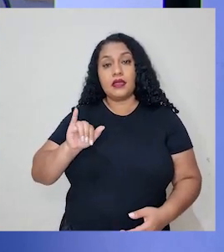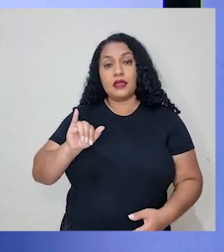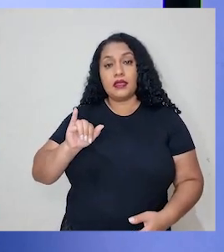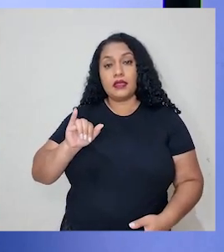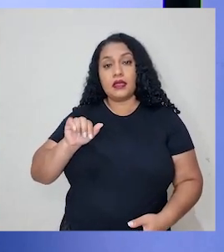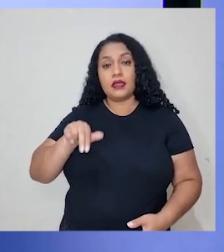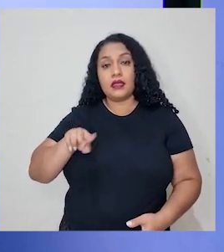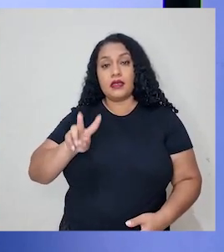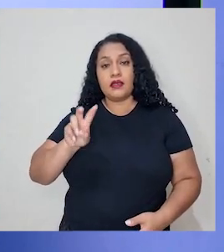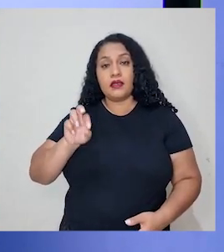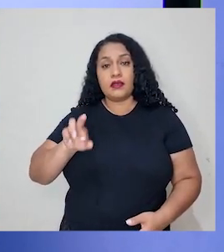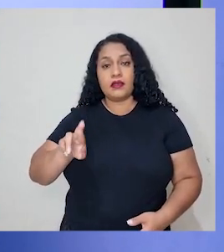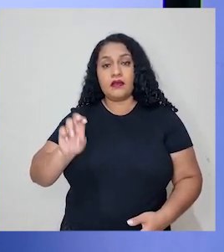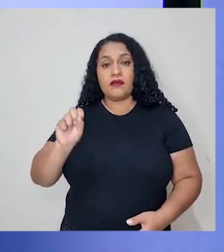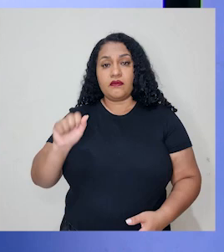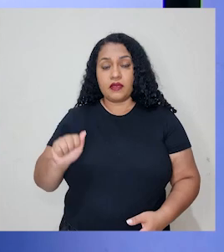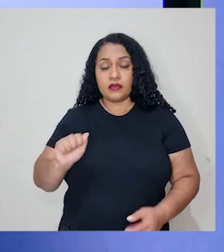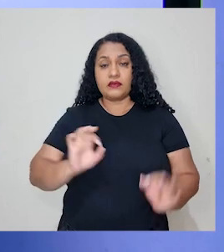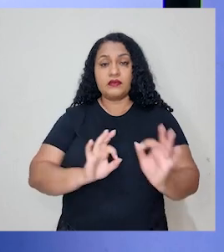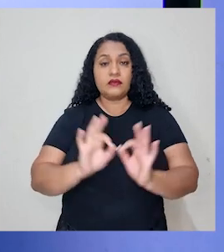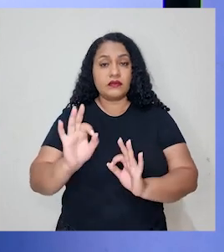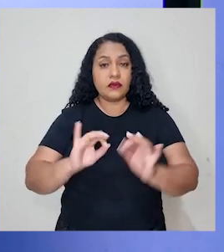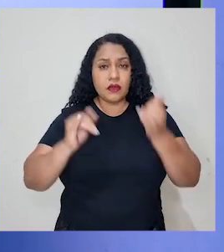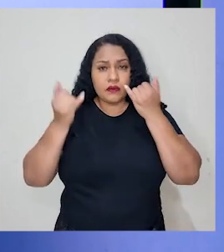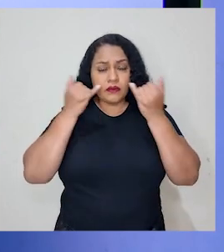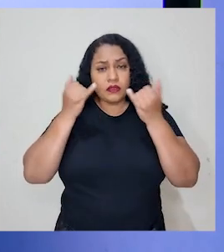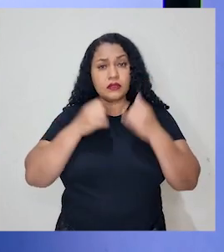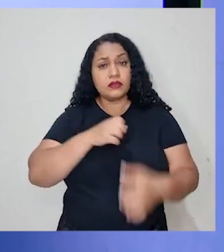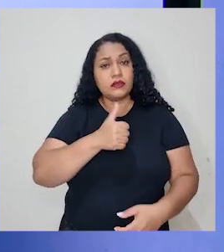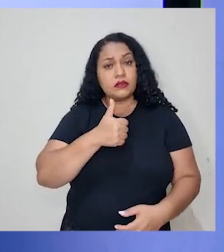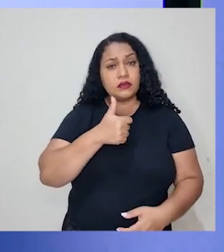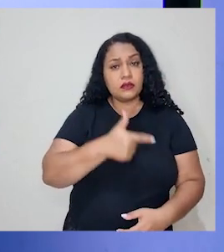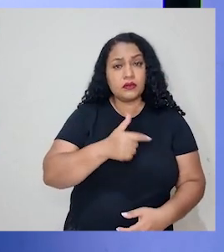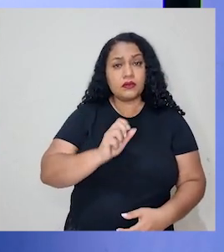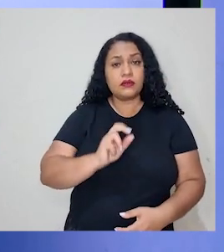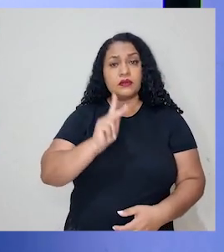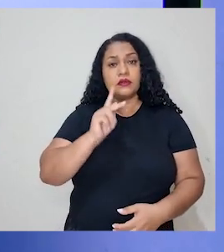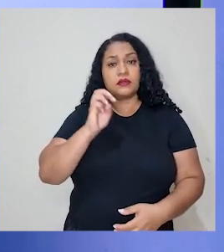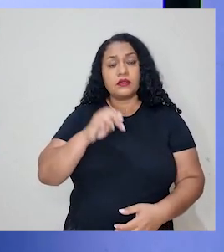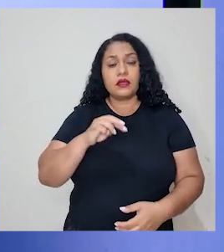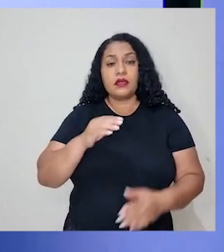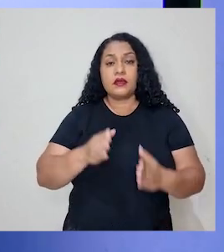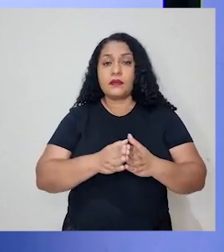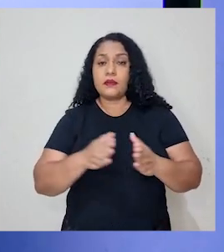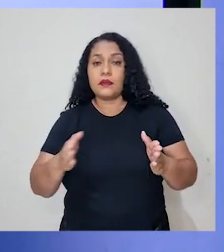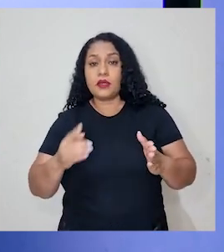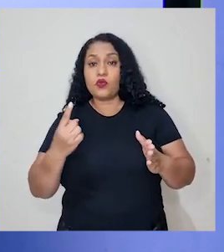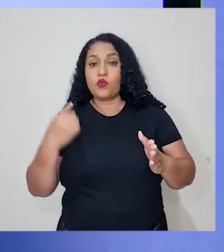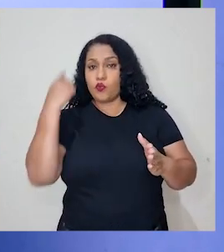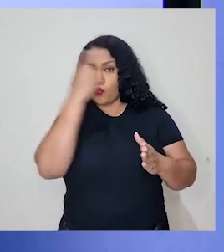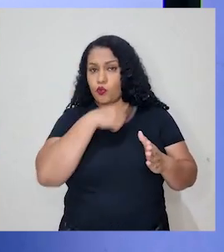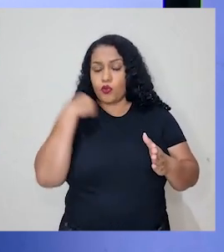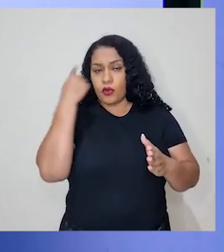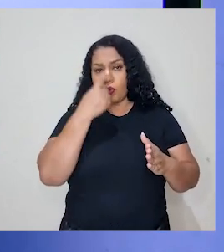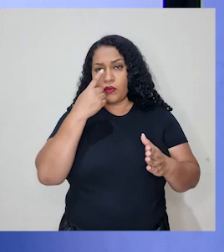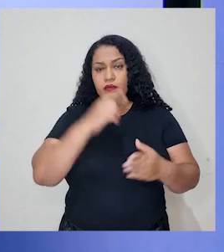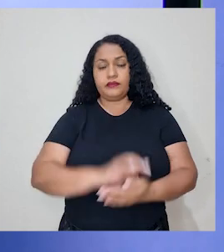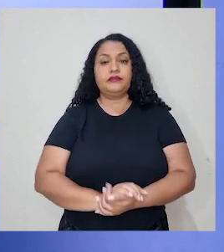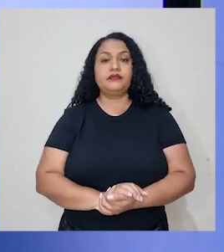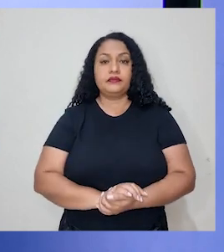Vamos organizar as informações. 12 km em 1 hora, 24 km está para x.